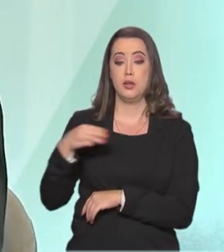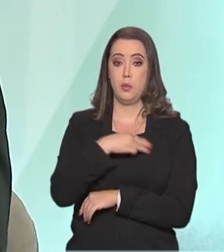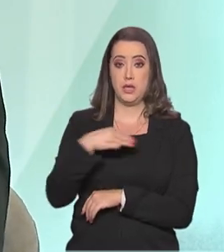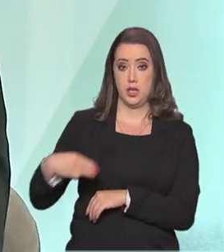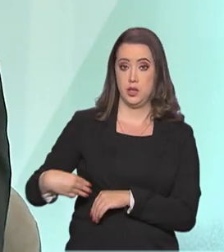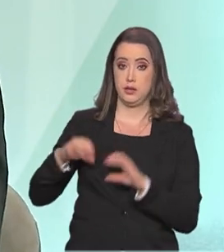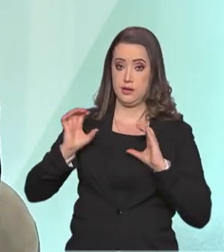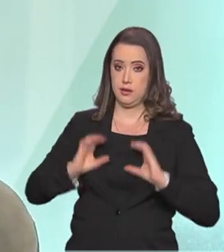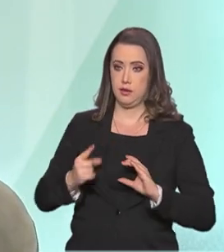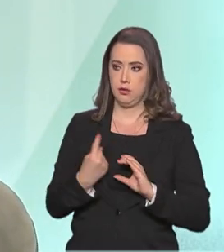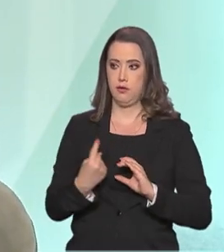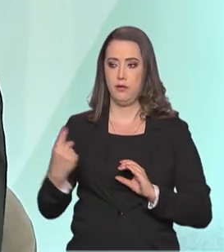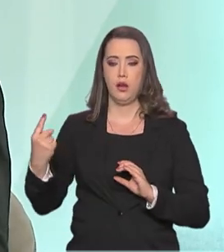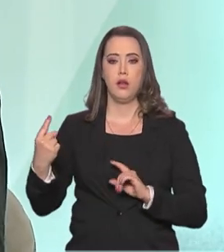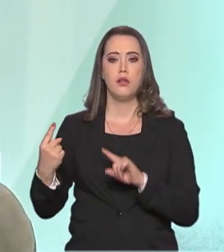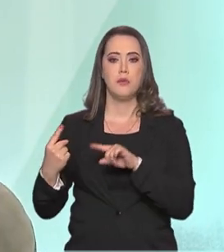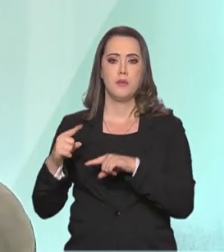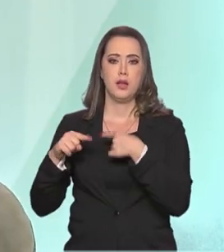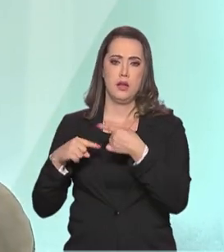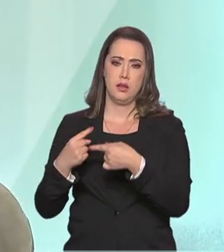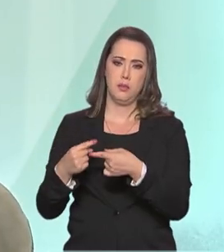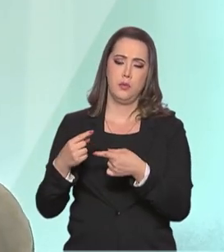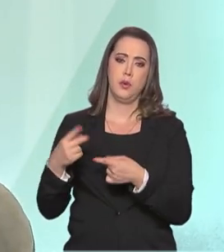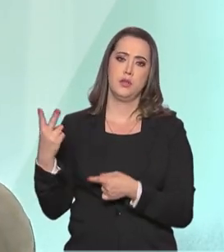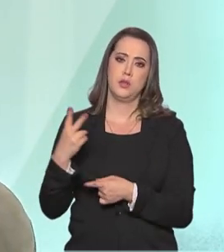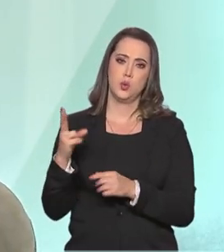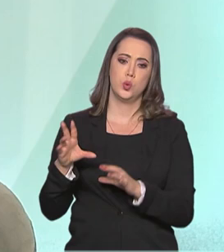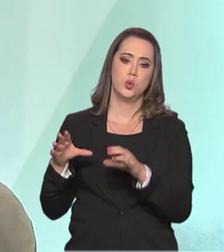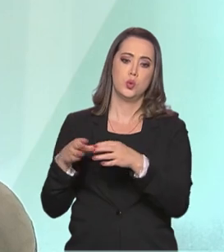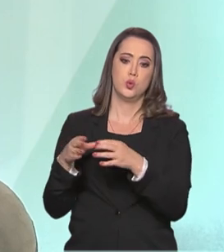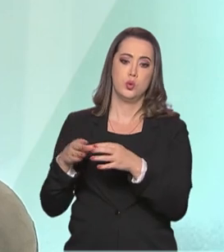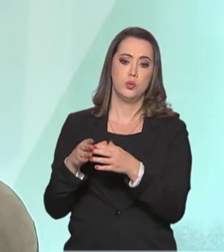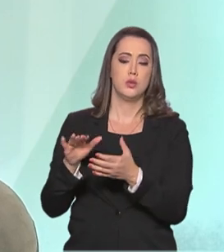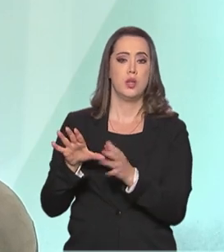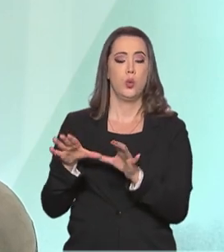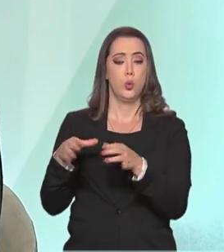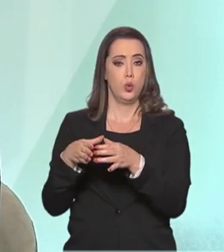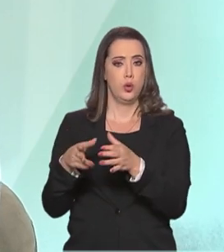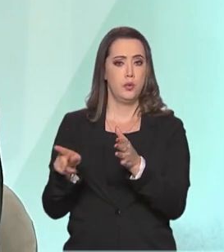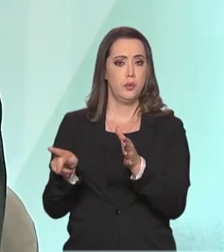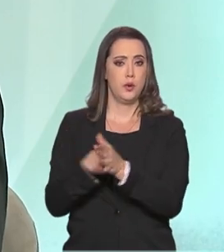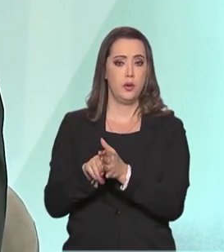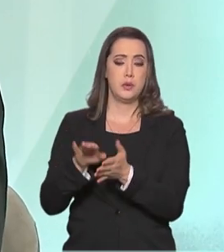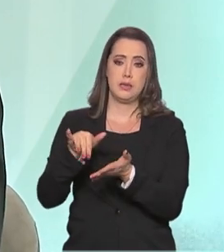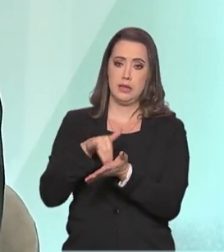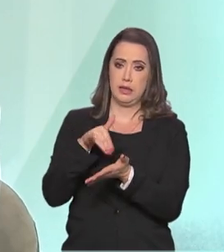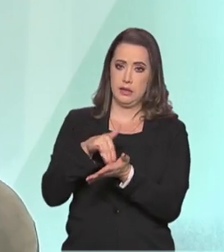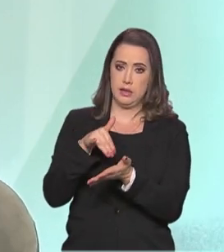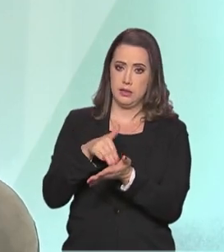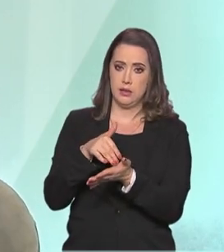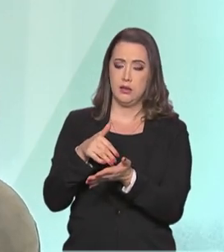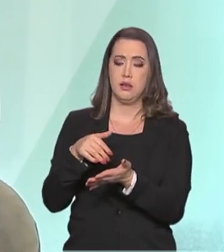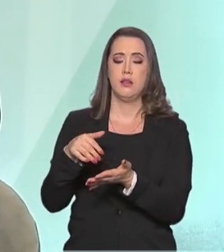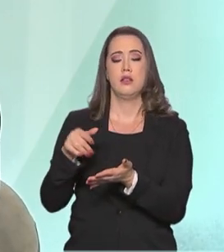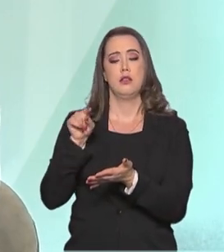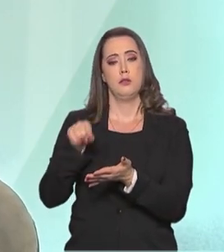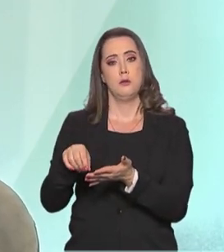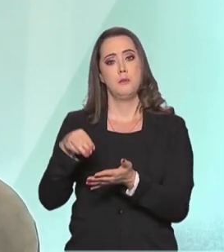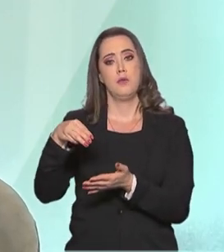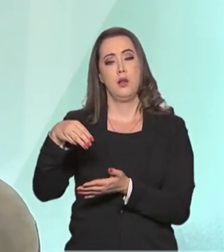gente tem uma comitiva do secretário Marcelo Magalhães, o secretário adjunto André Alves, eu como secretário de alto rendimento ligado